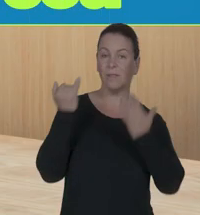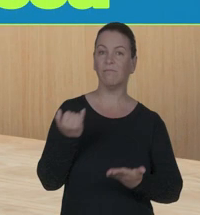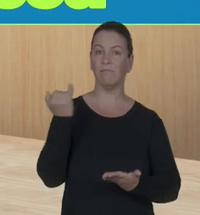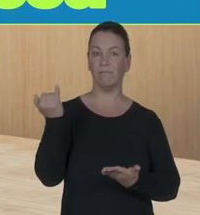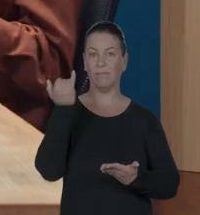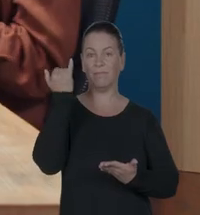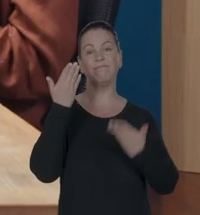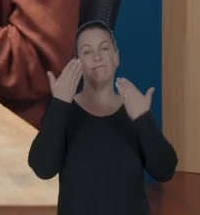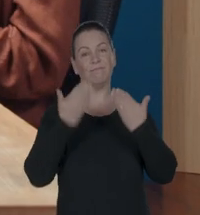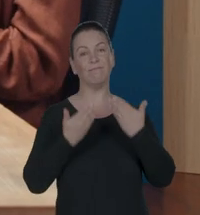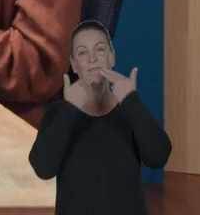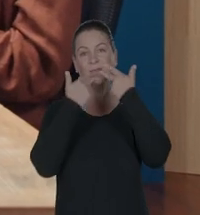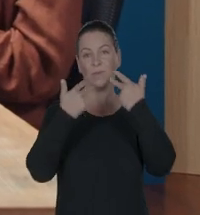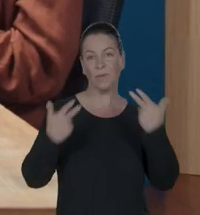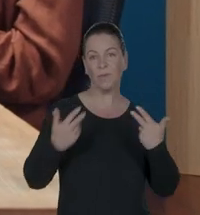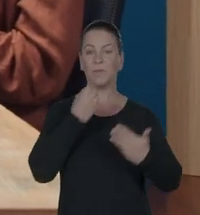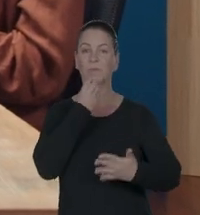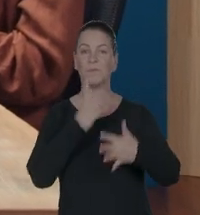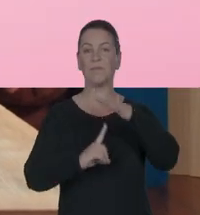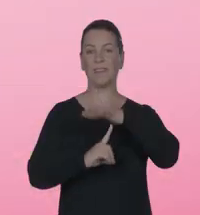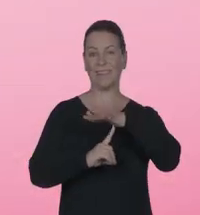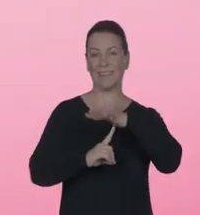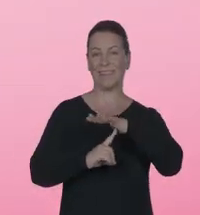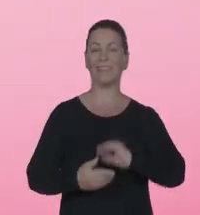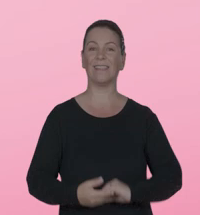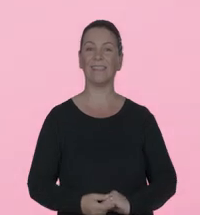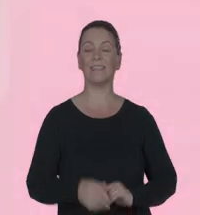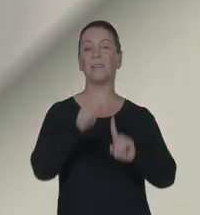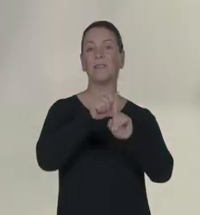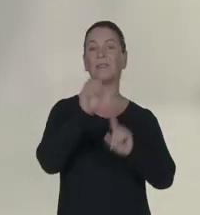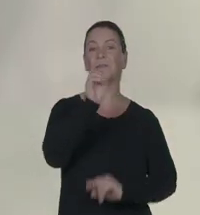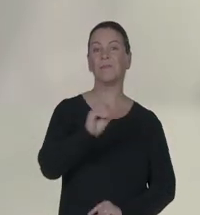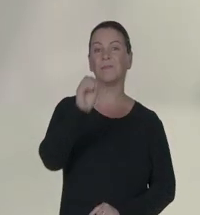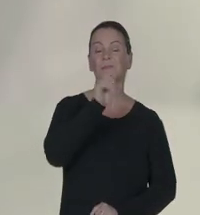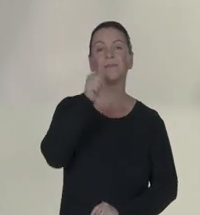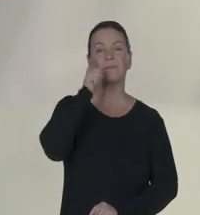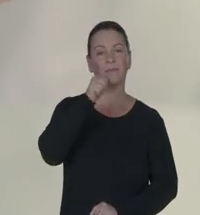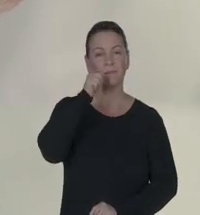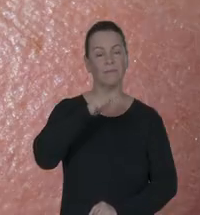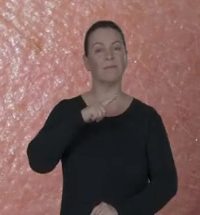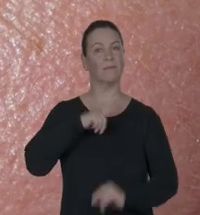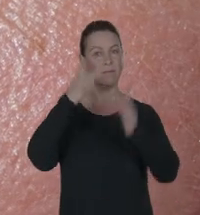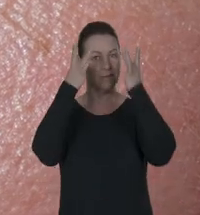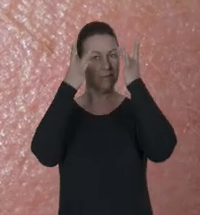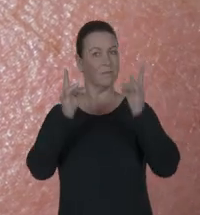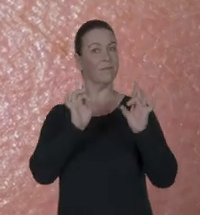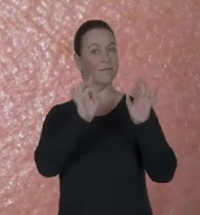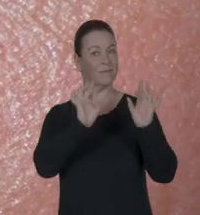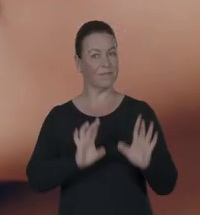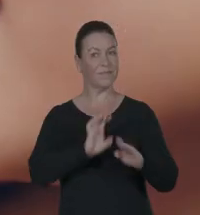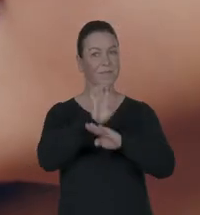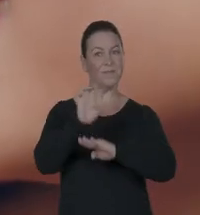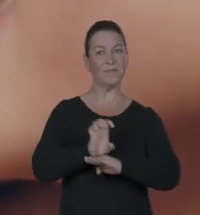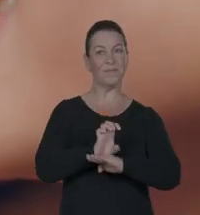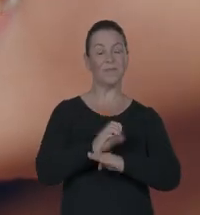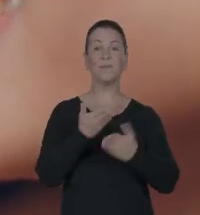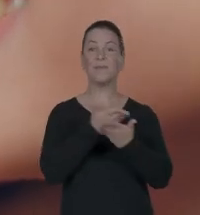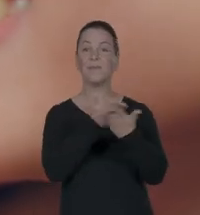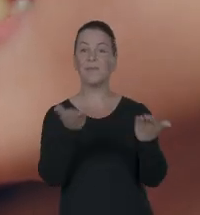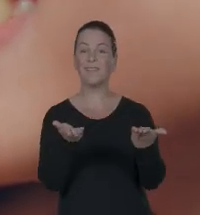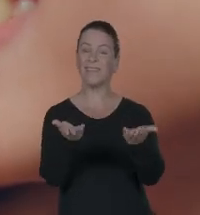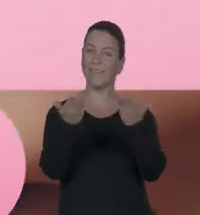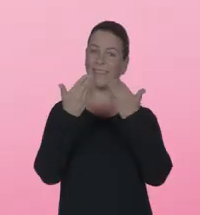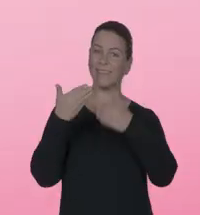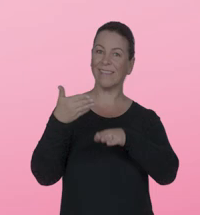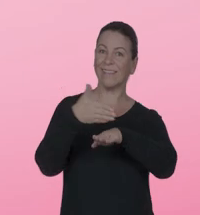Informações importantes? É notícia boa, Paraná! No mês de outubro, as mulheres têm uma atenção especial no nosso estado. E você